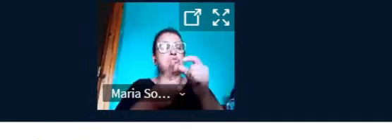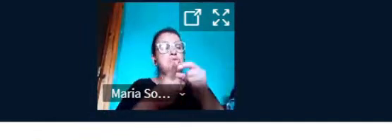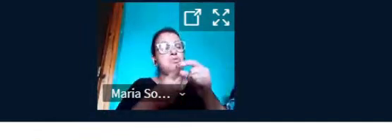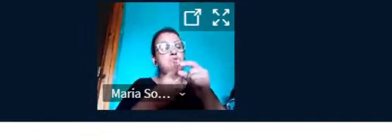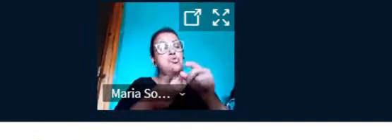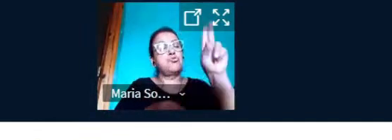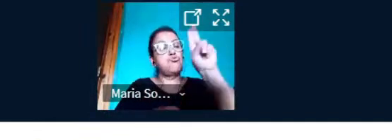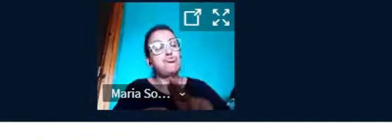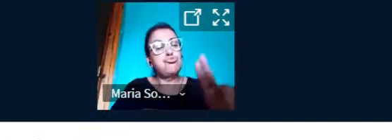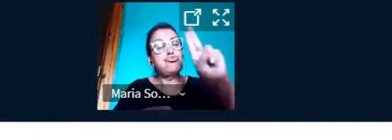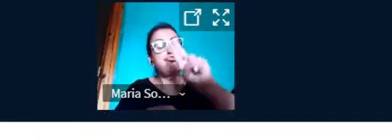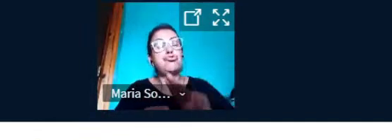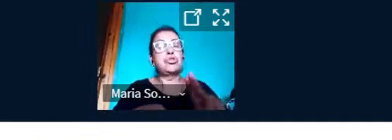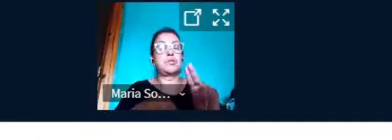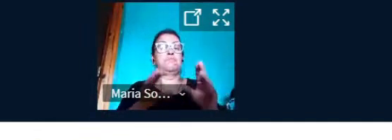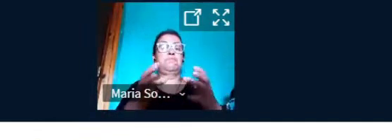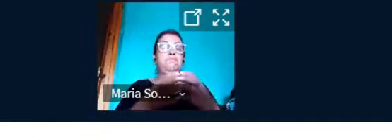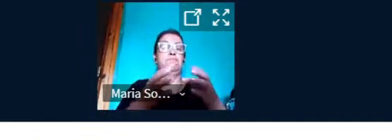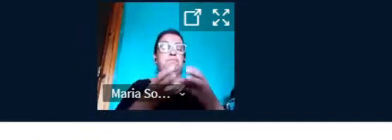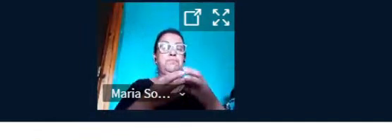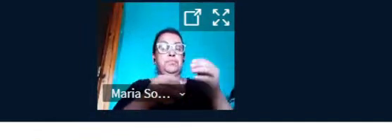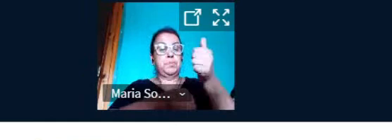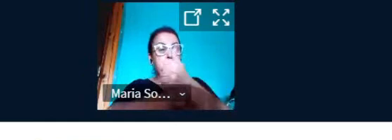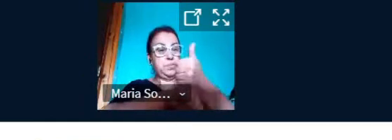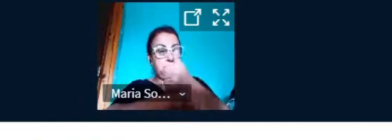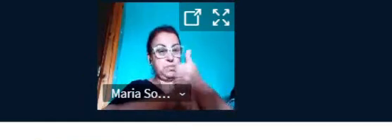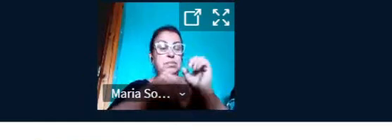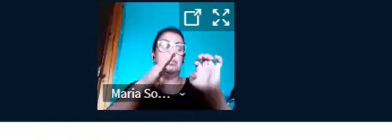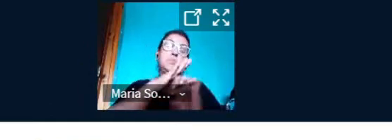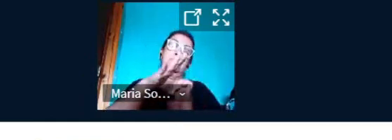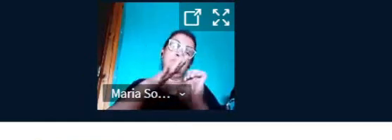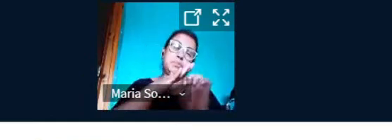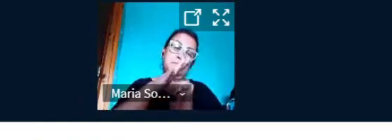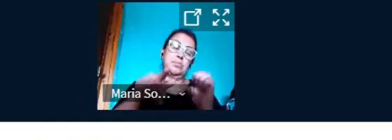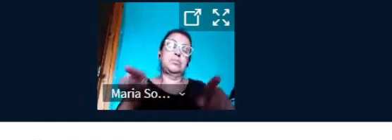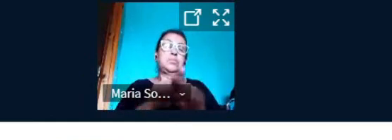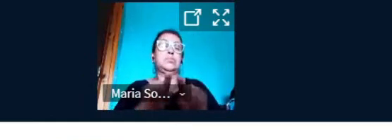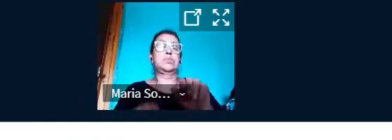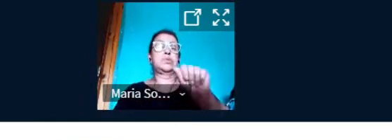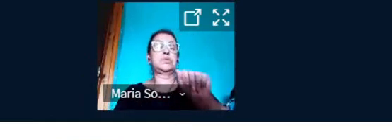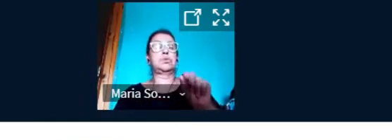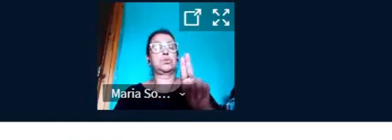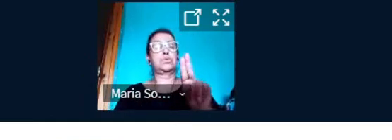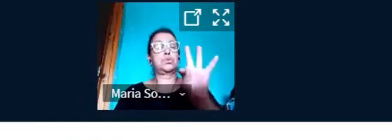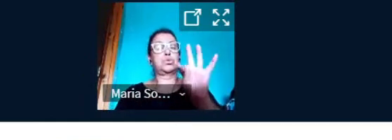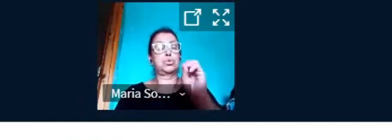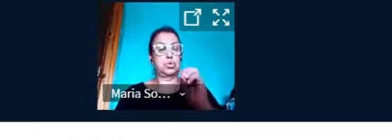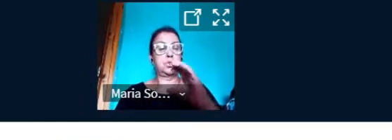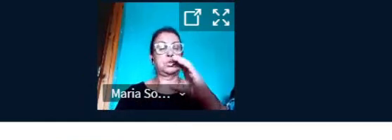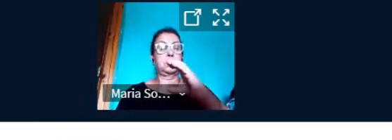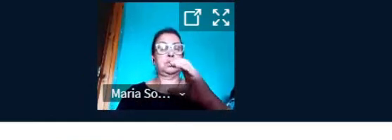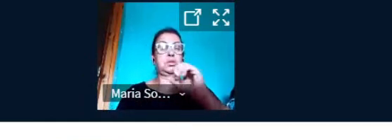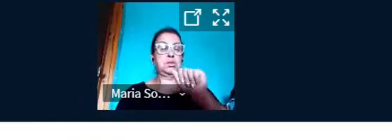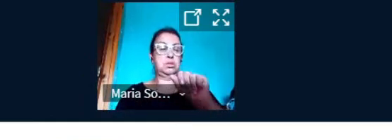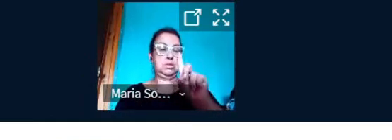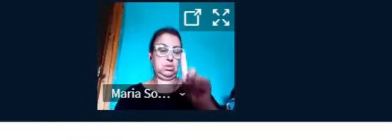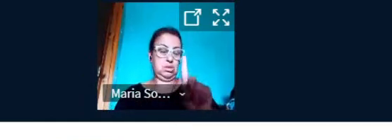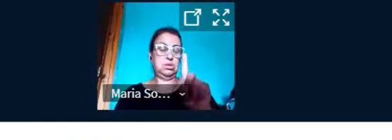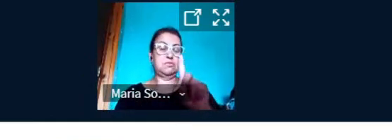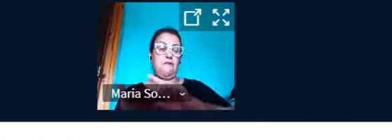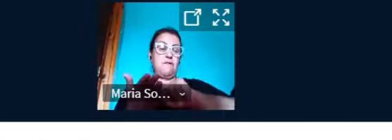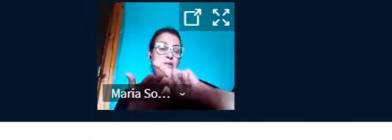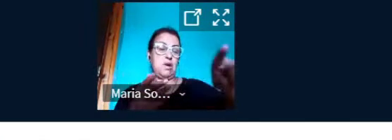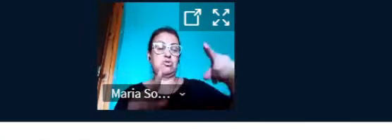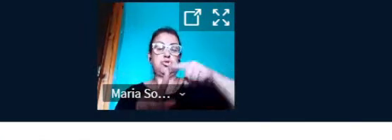tais como AutoCAD, Revit, SketchUp, entre outros. Diversos cursos do IFRS Campos Rio Grande